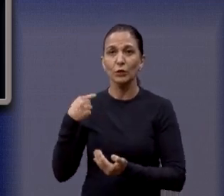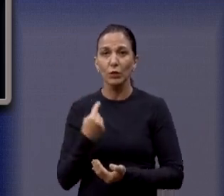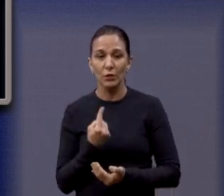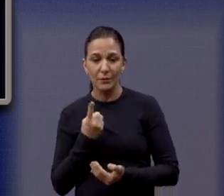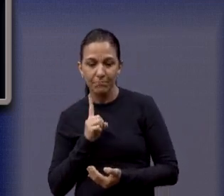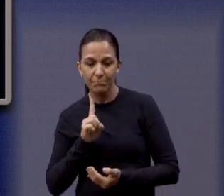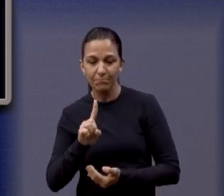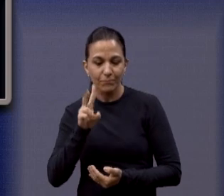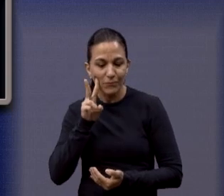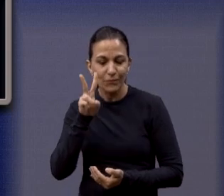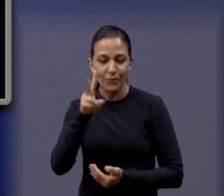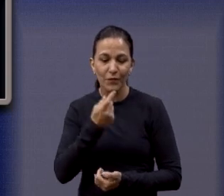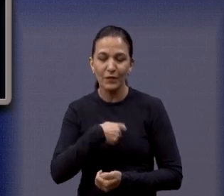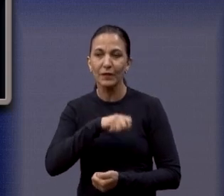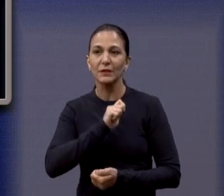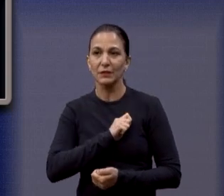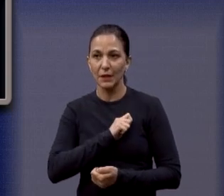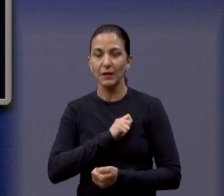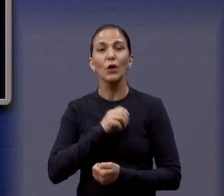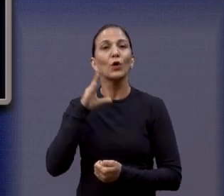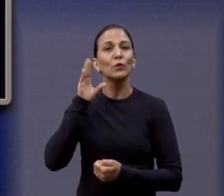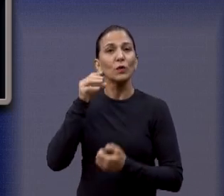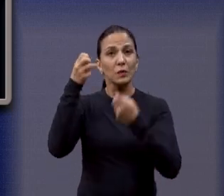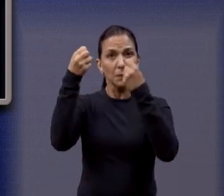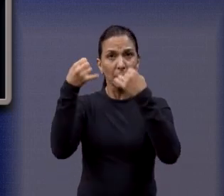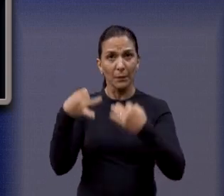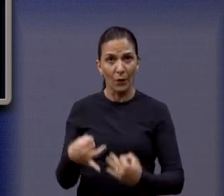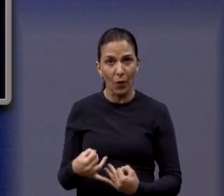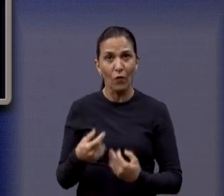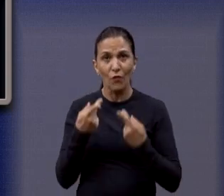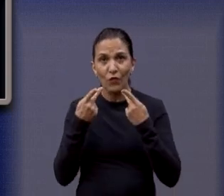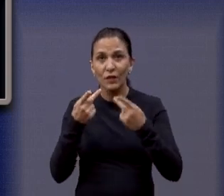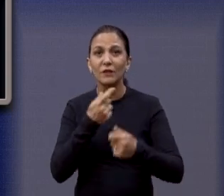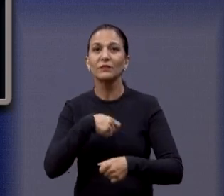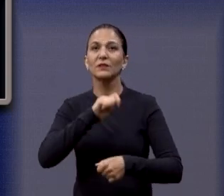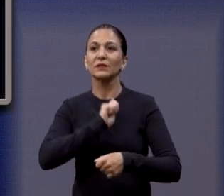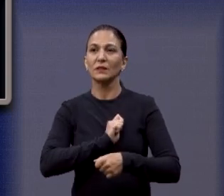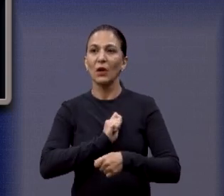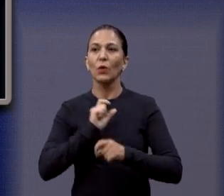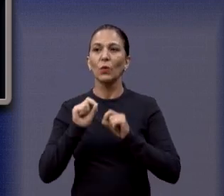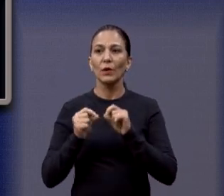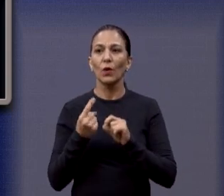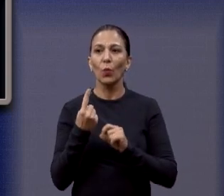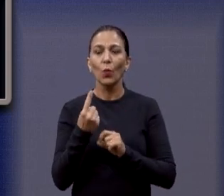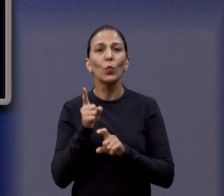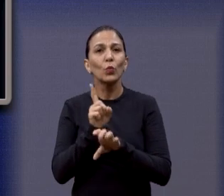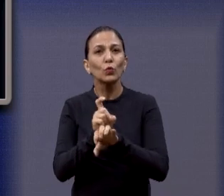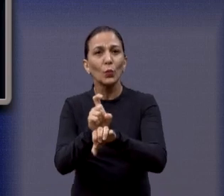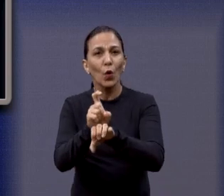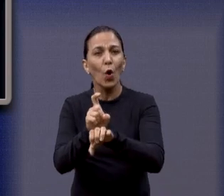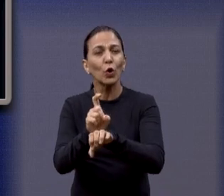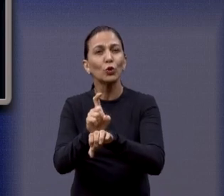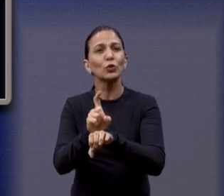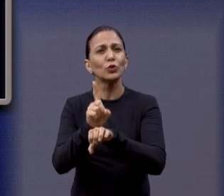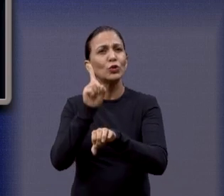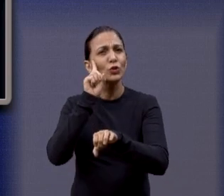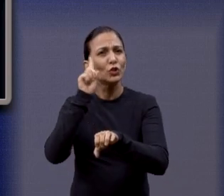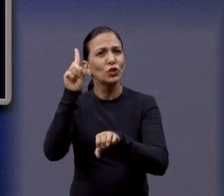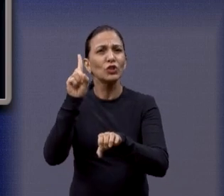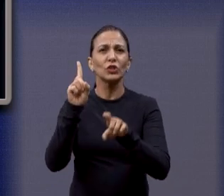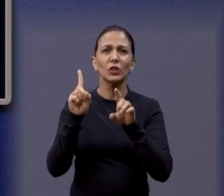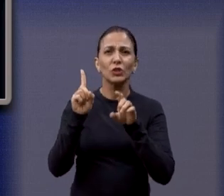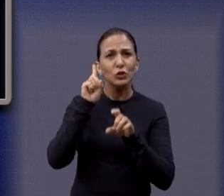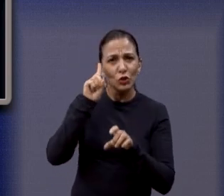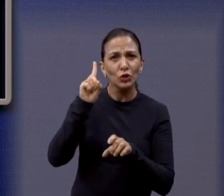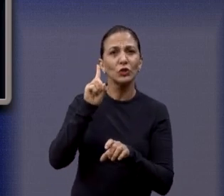conferir de perto, alguns funcionários nos relataram hoje aqui nessa visita de fiscalização que pelo menos um escorpião por dia eles encontram